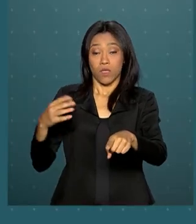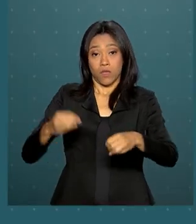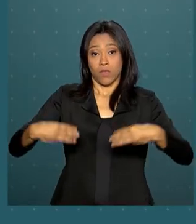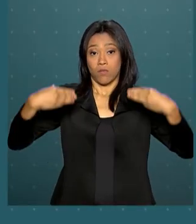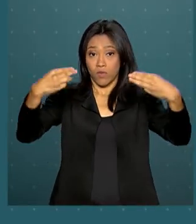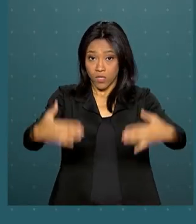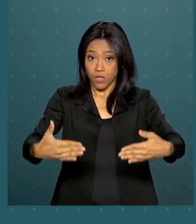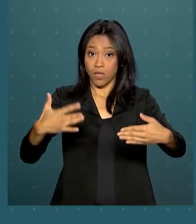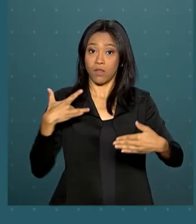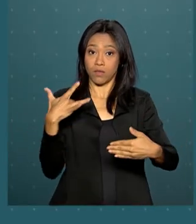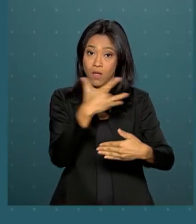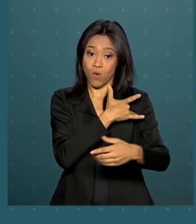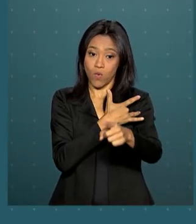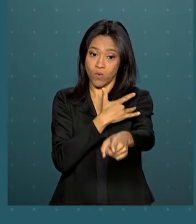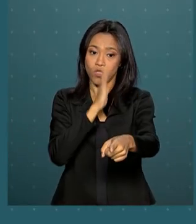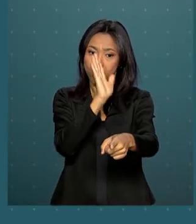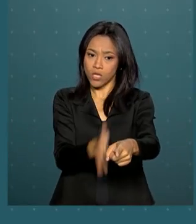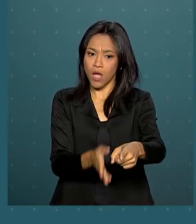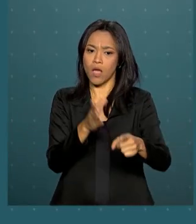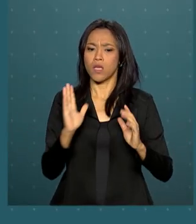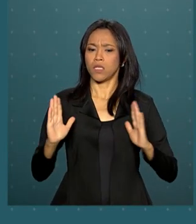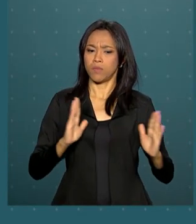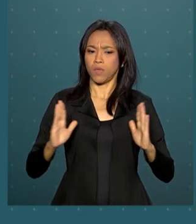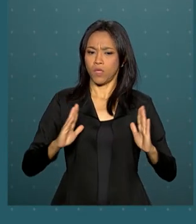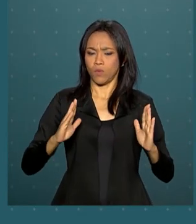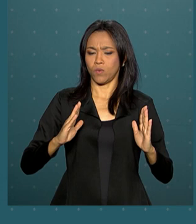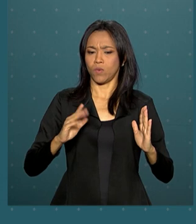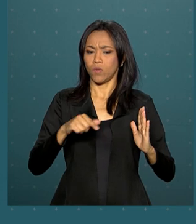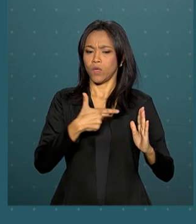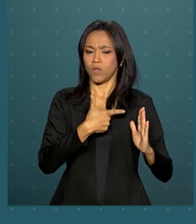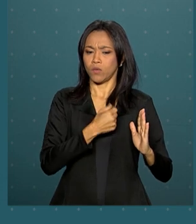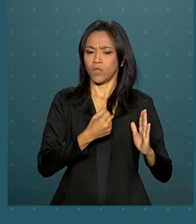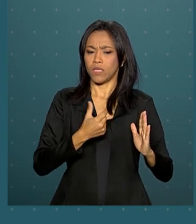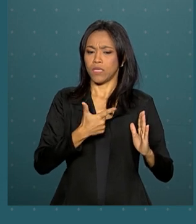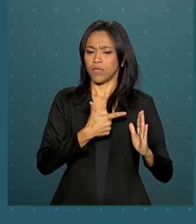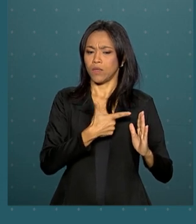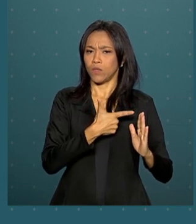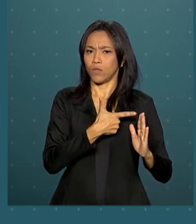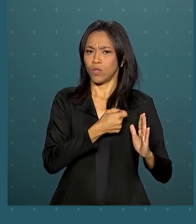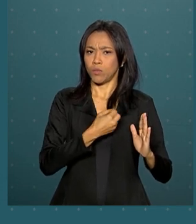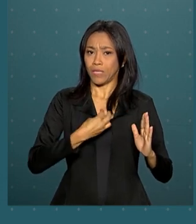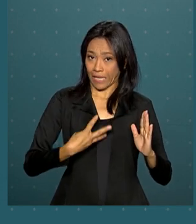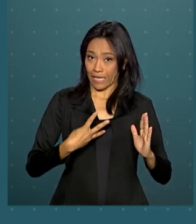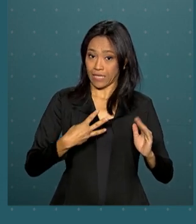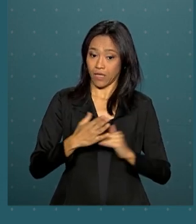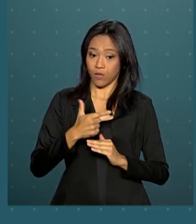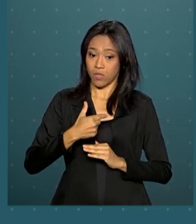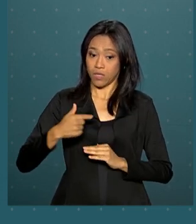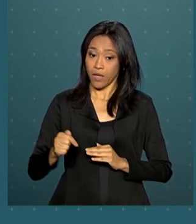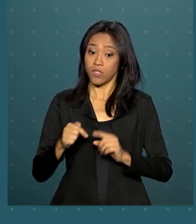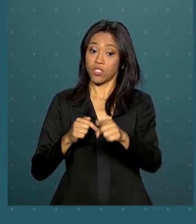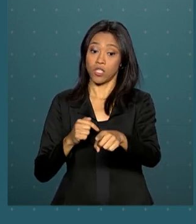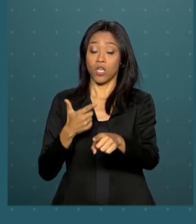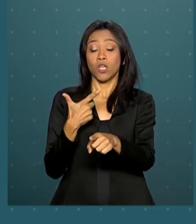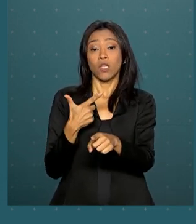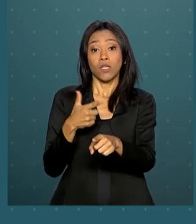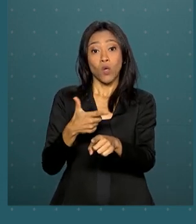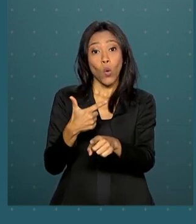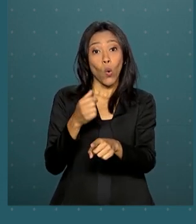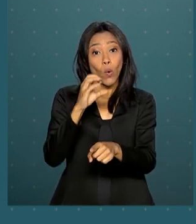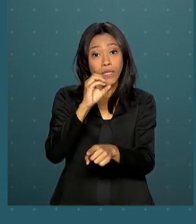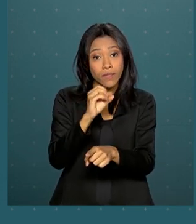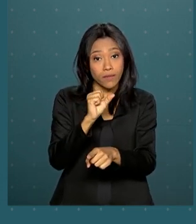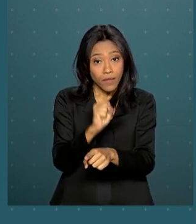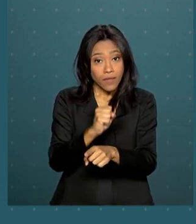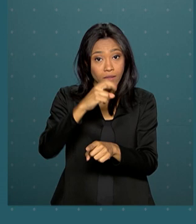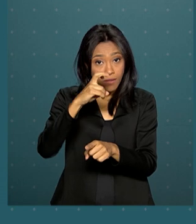2007, já com oferta de medicamentos, 70% dos adultos e 87% das crianças